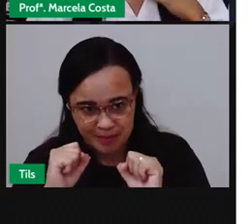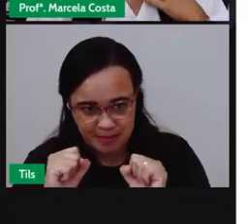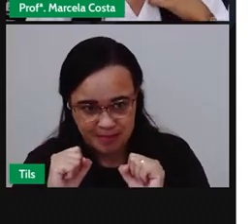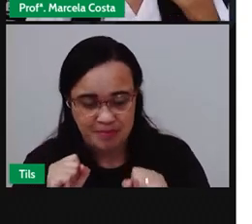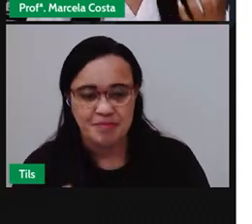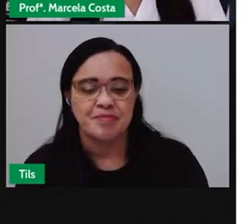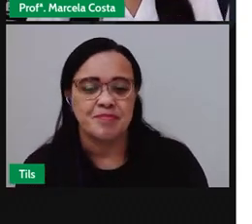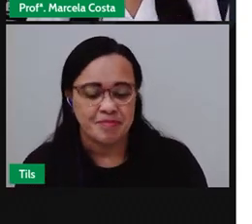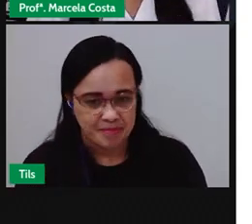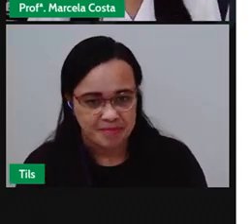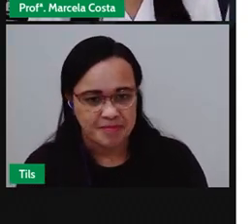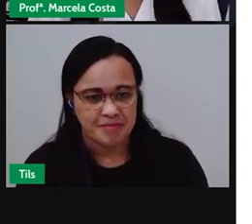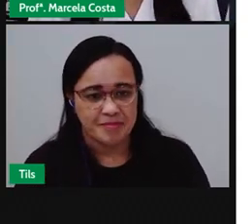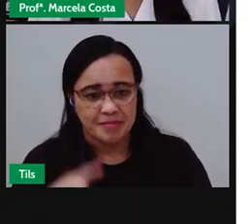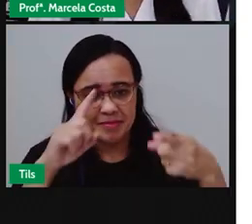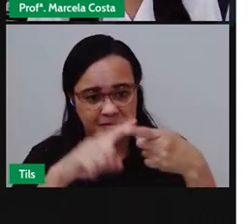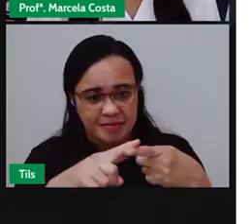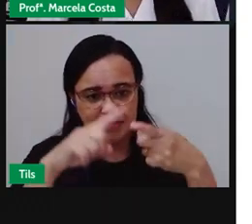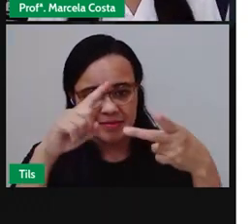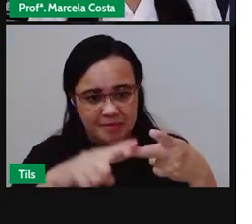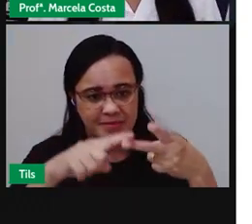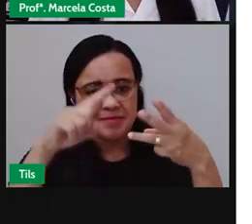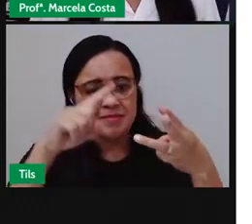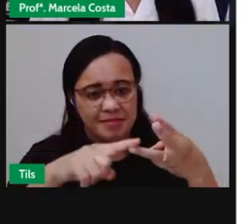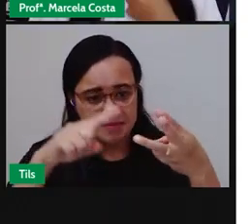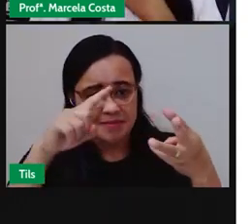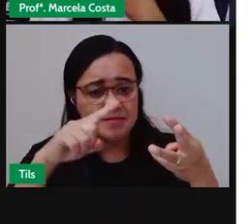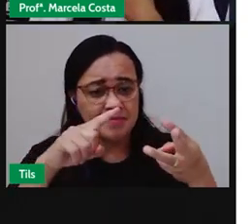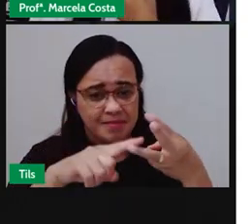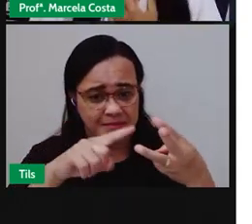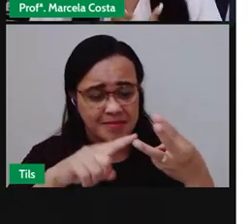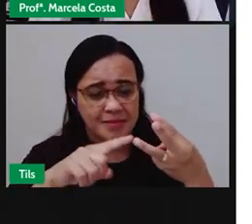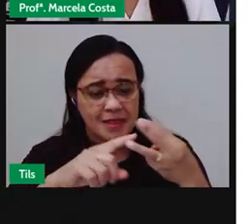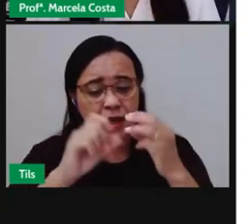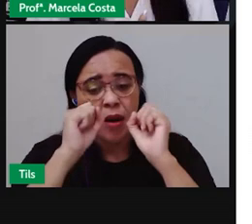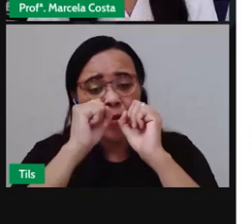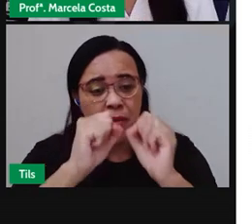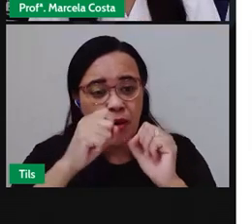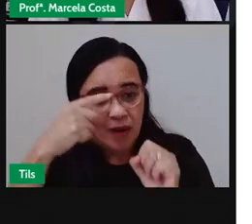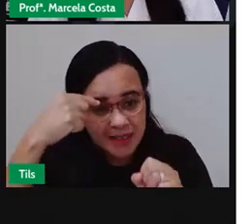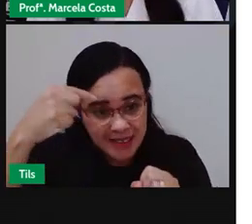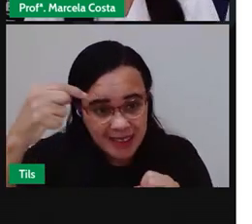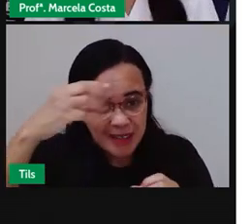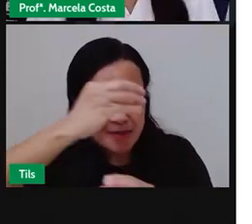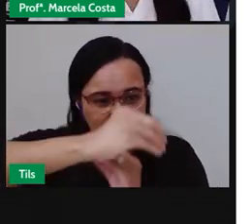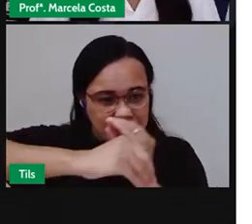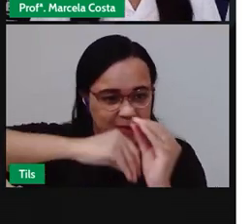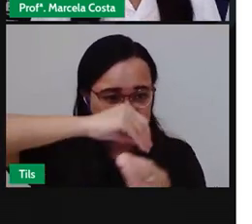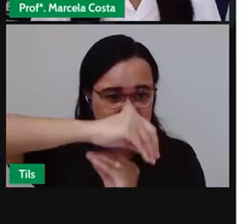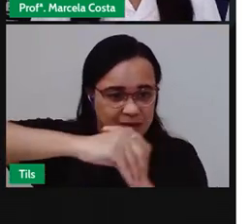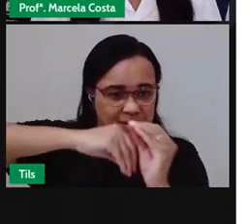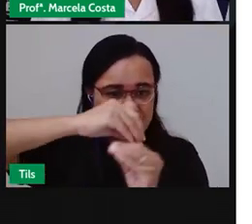com uma compostagem servindo para fazer adubo orgânico.